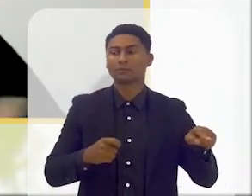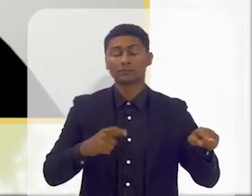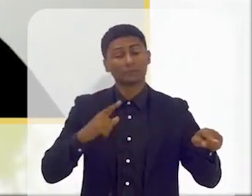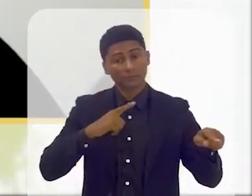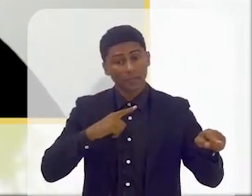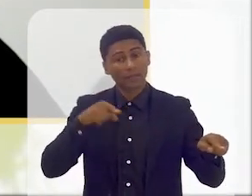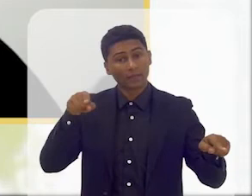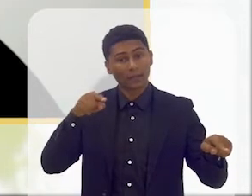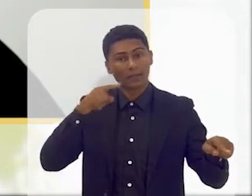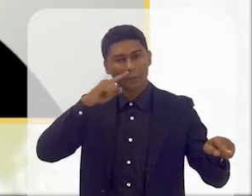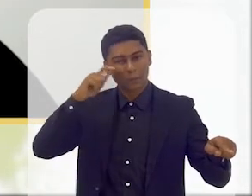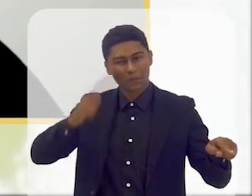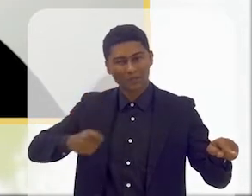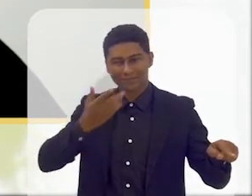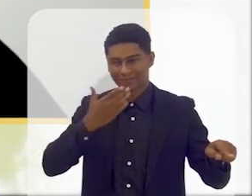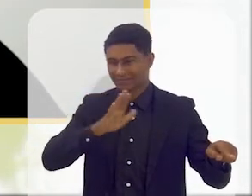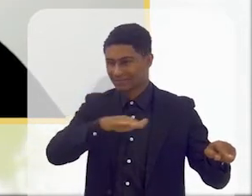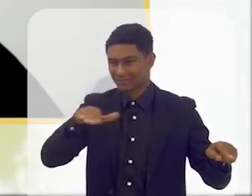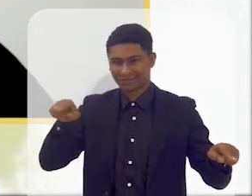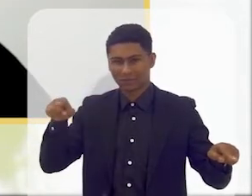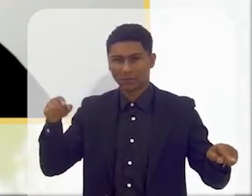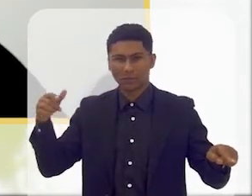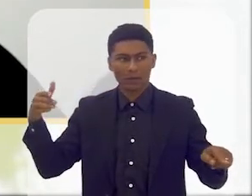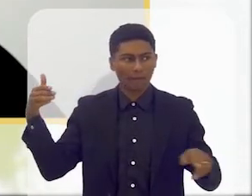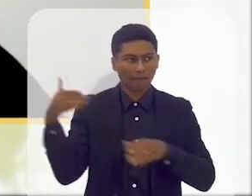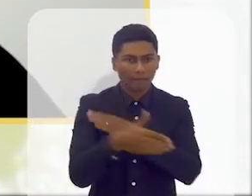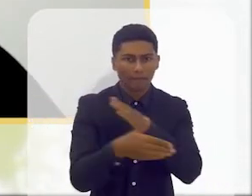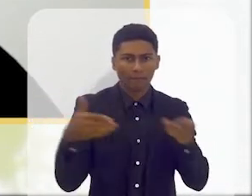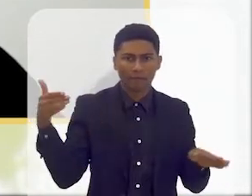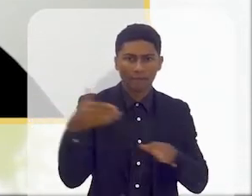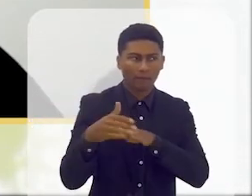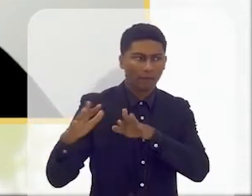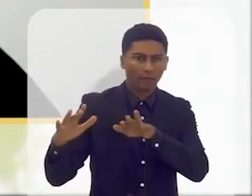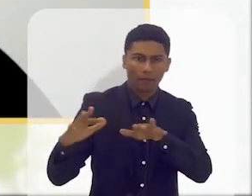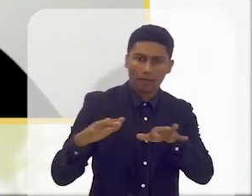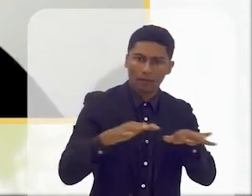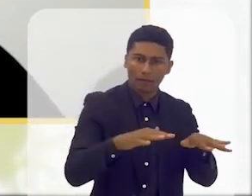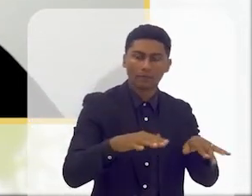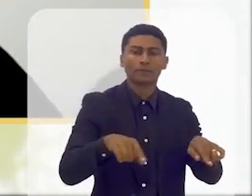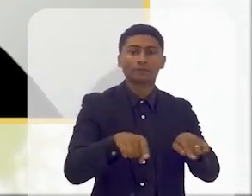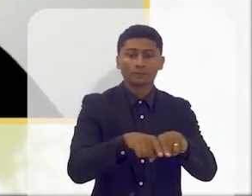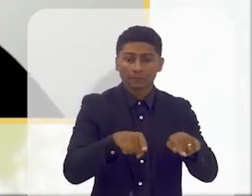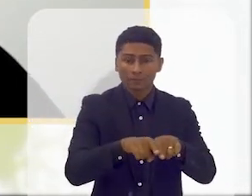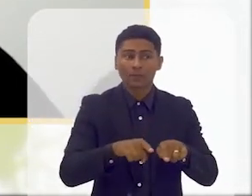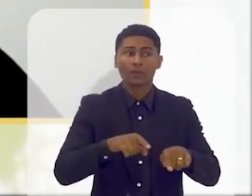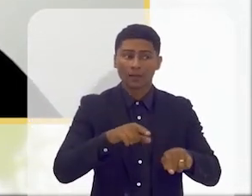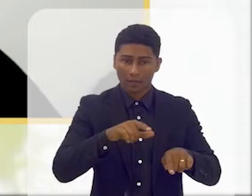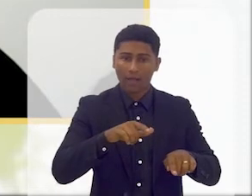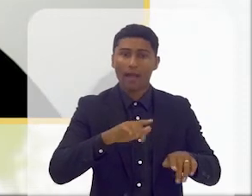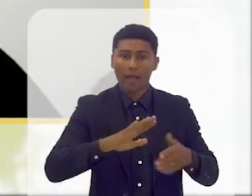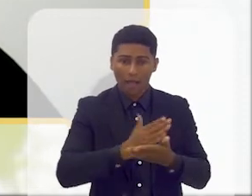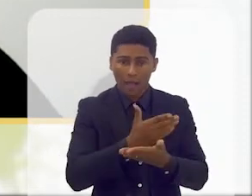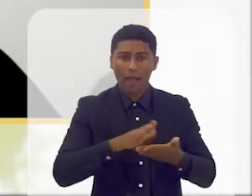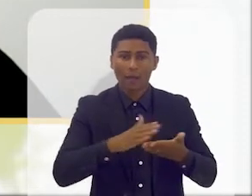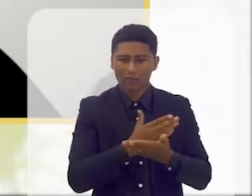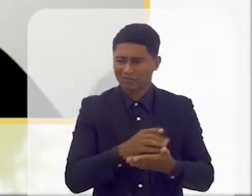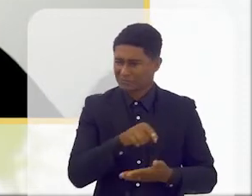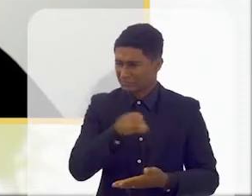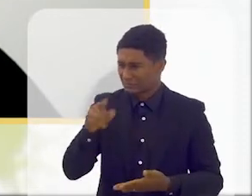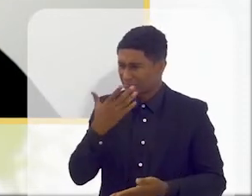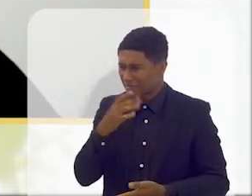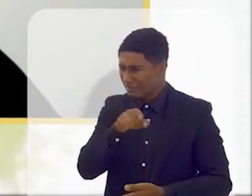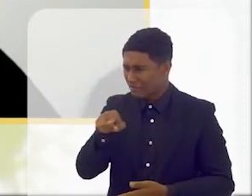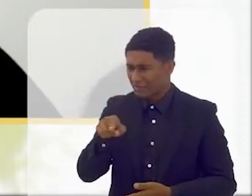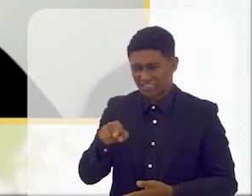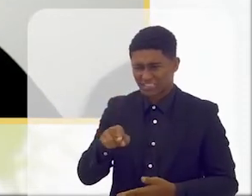muitas crianças ucranianas, e está a haver também às vezes algum movimento de recusa das crianças de estarem na